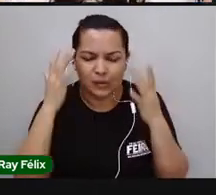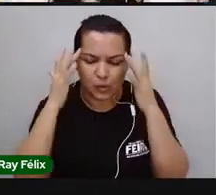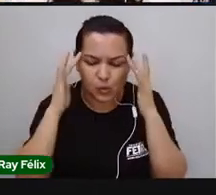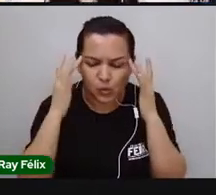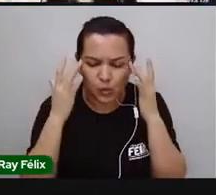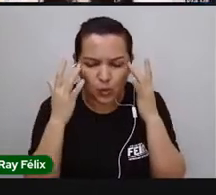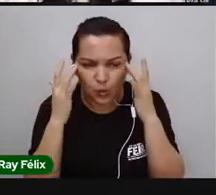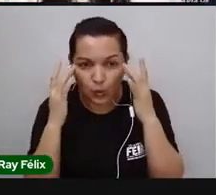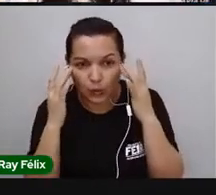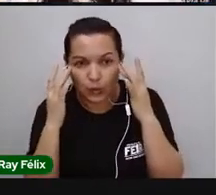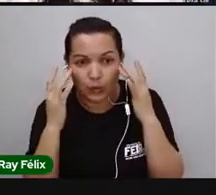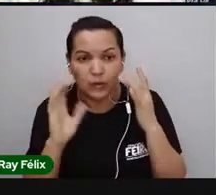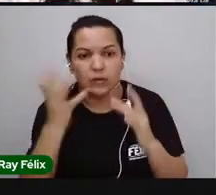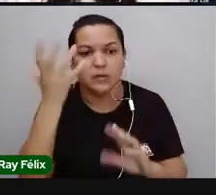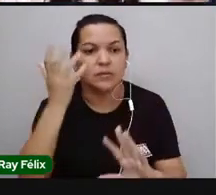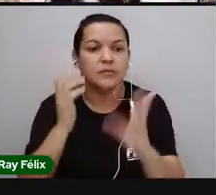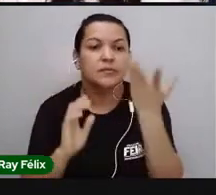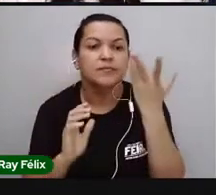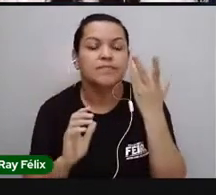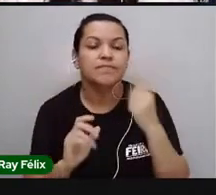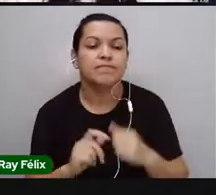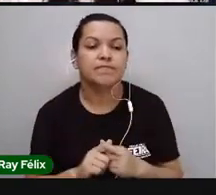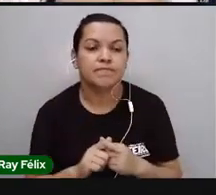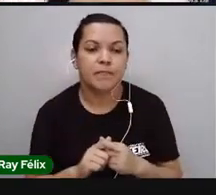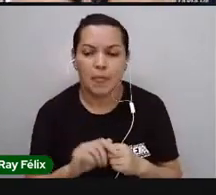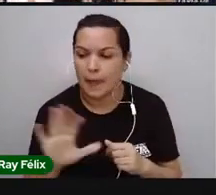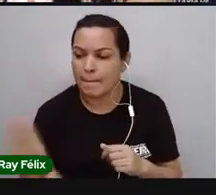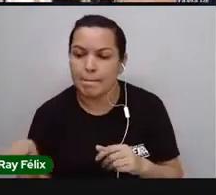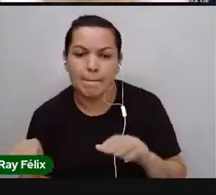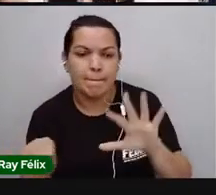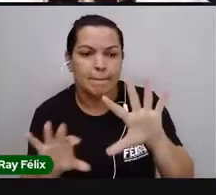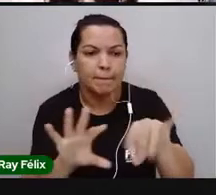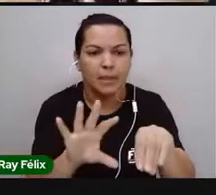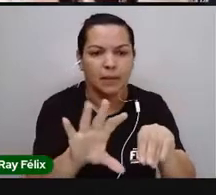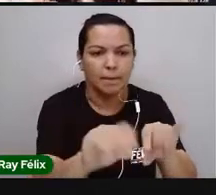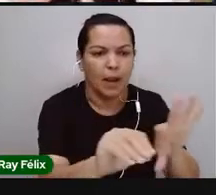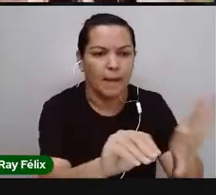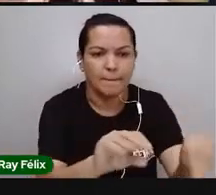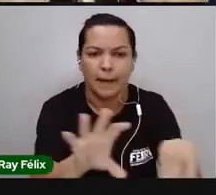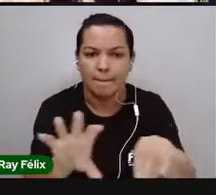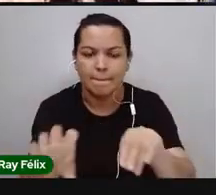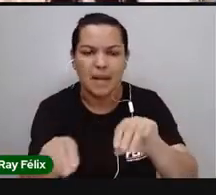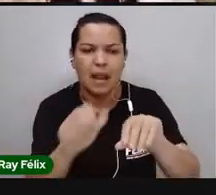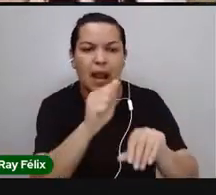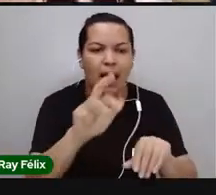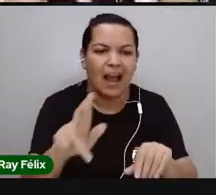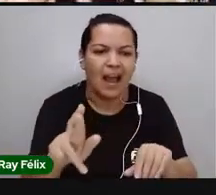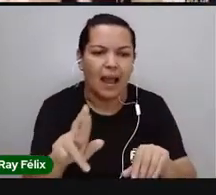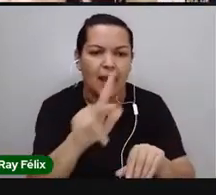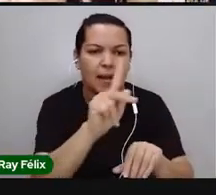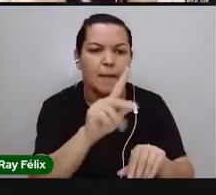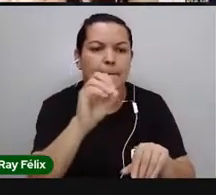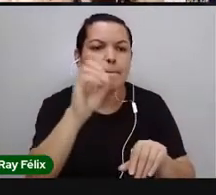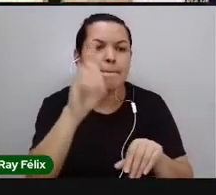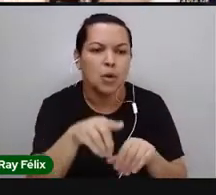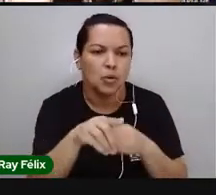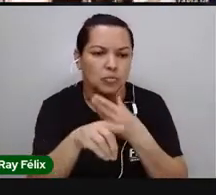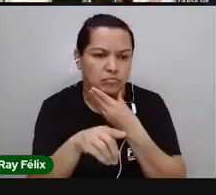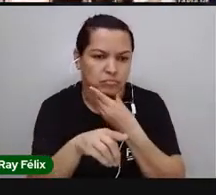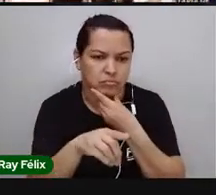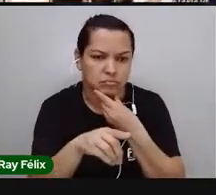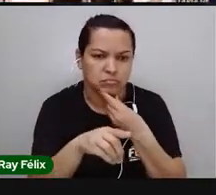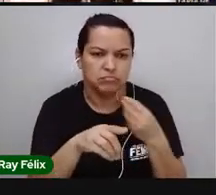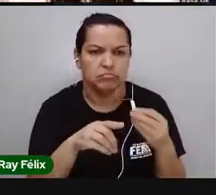transpirar. O vai acontecer? A gente toca as coisas. A gente pega o ar. Tem poeiras. Tem também